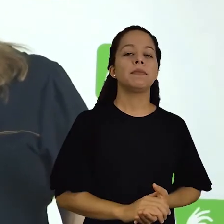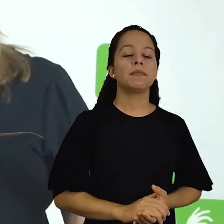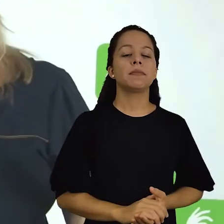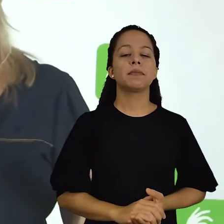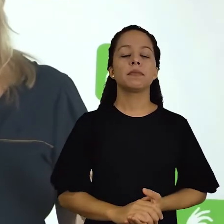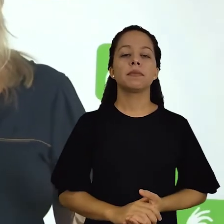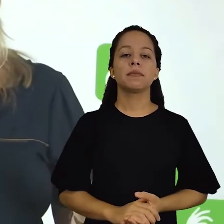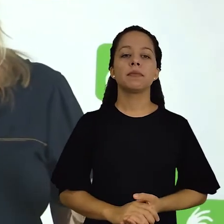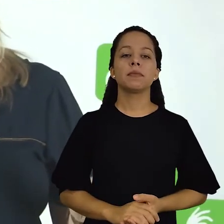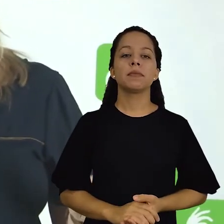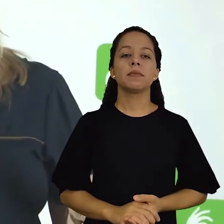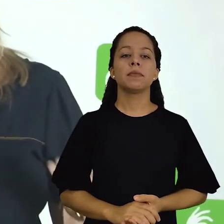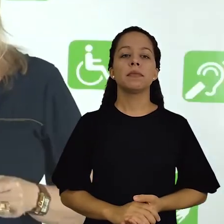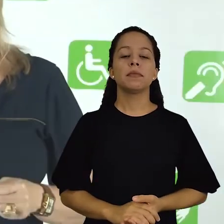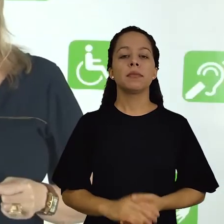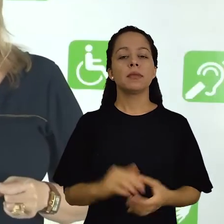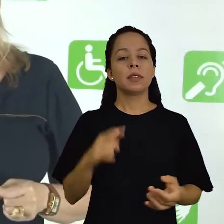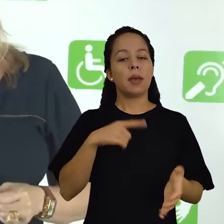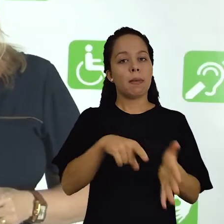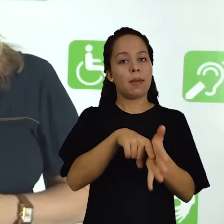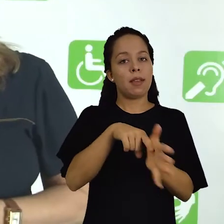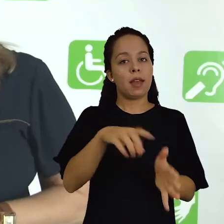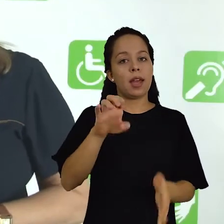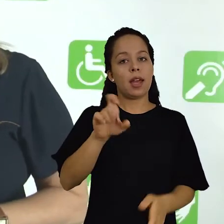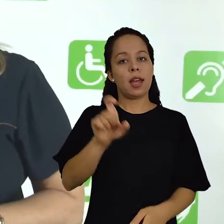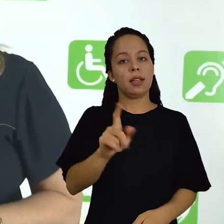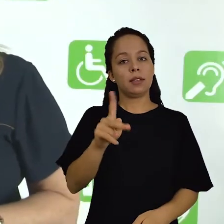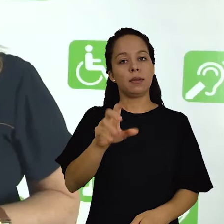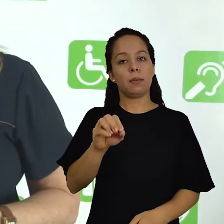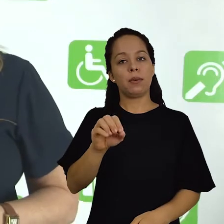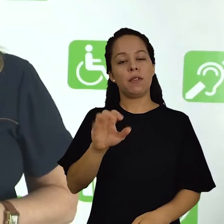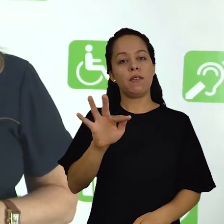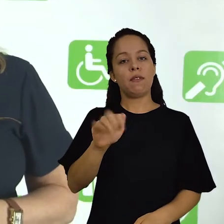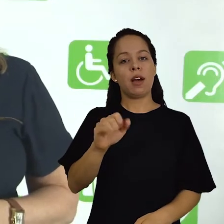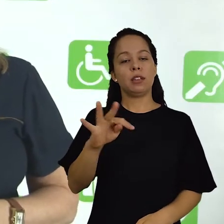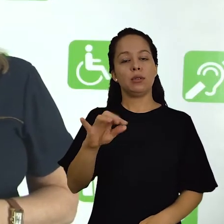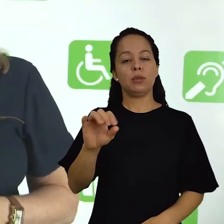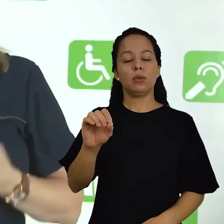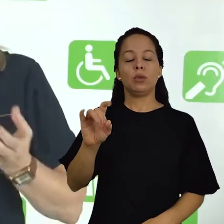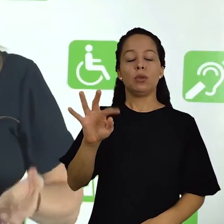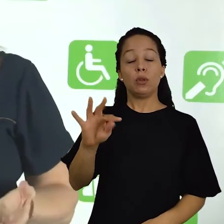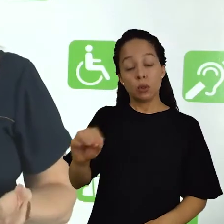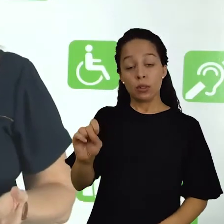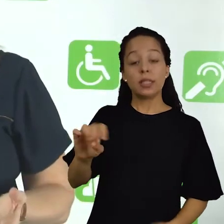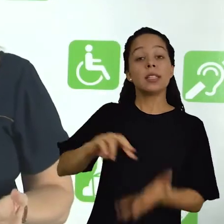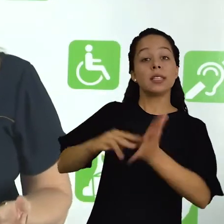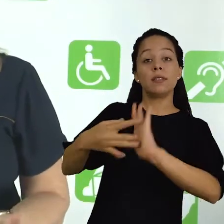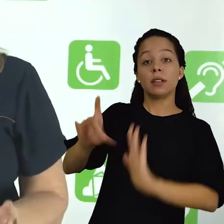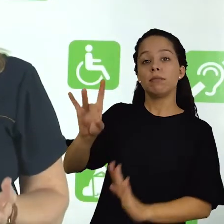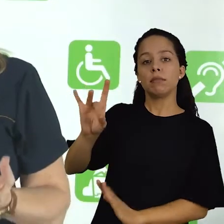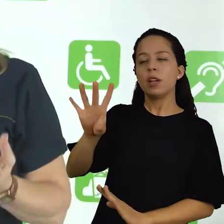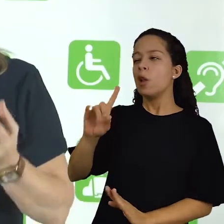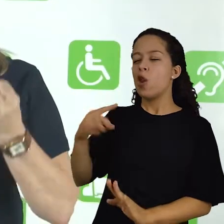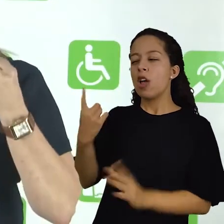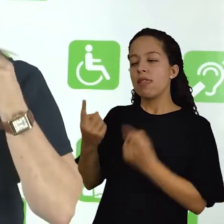desencadeou essas mudanças. Na pesquisa ex-fosfatos, os fatos são espontâneos. Eles não são provocados pelo